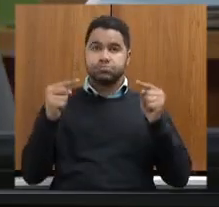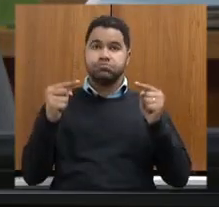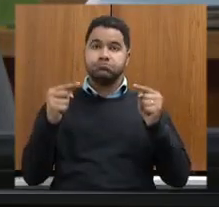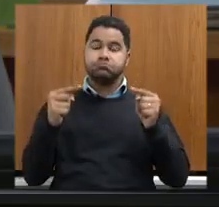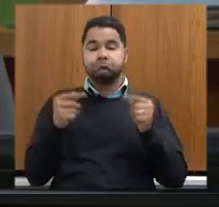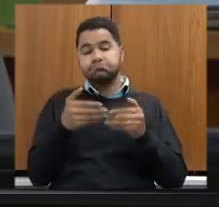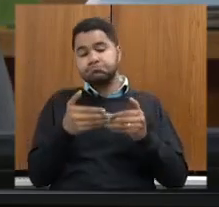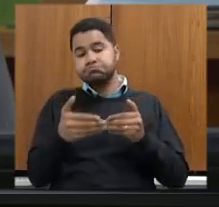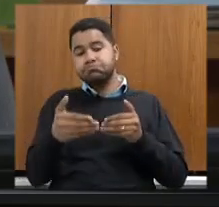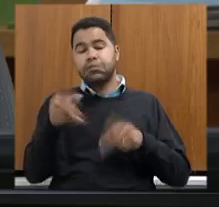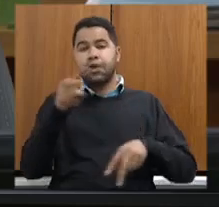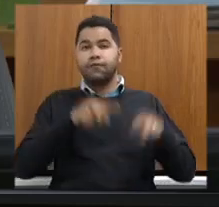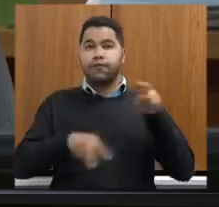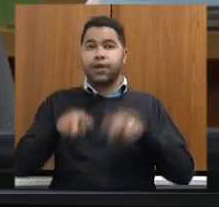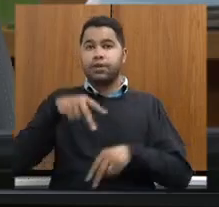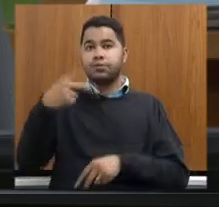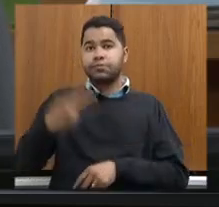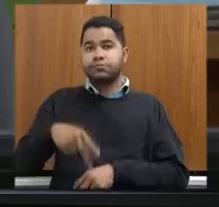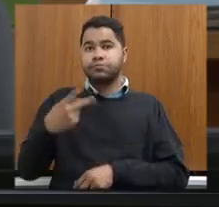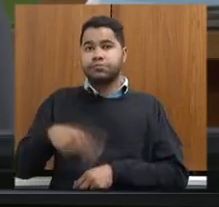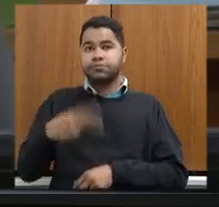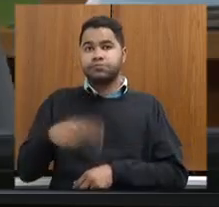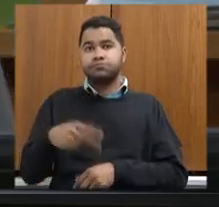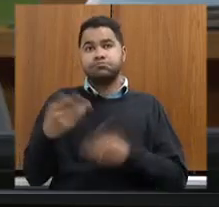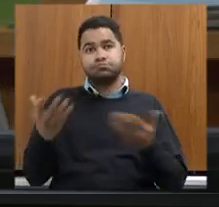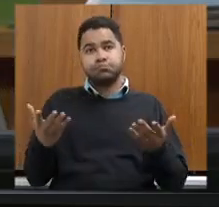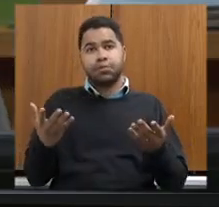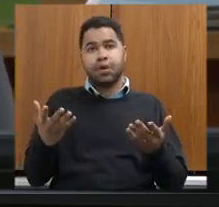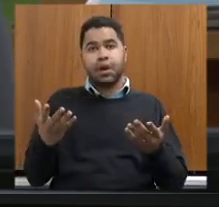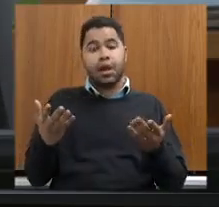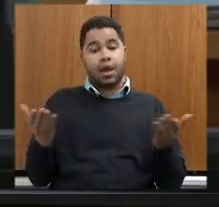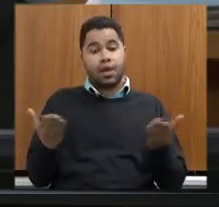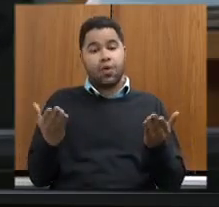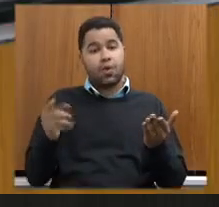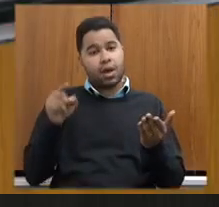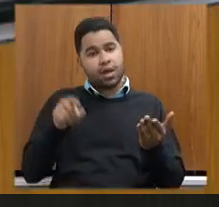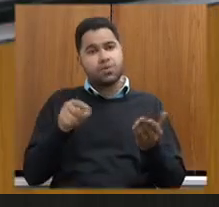Isso virá para a avaliação da Fundação Estadual do Meio Ambiente. Então, esse é o status atual.